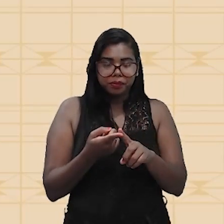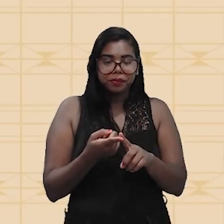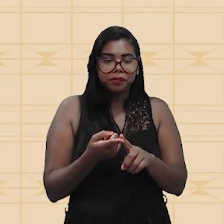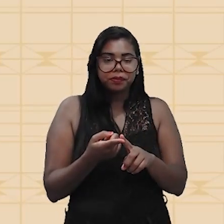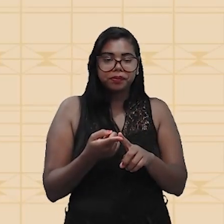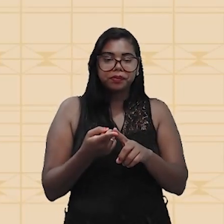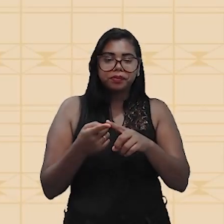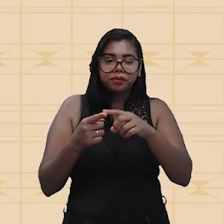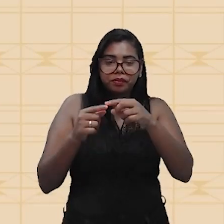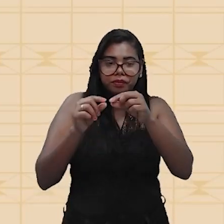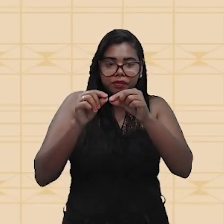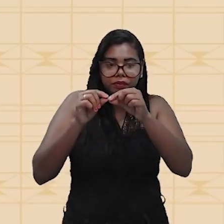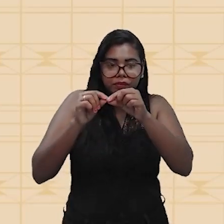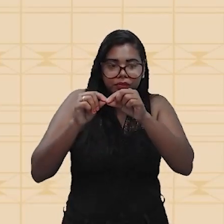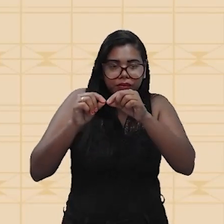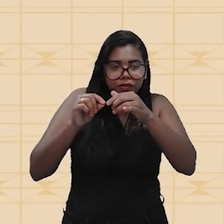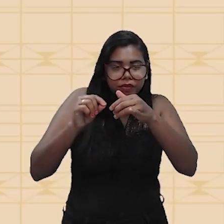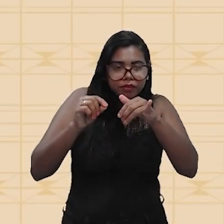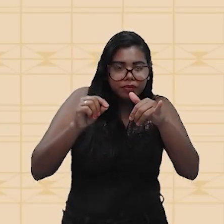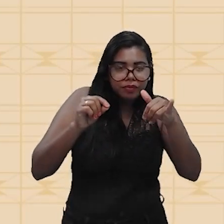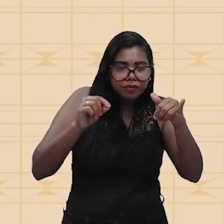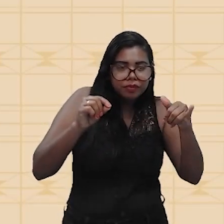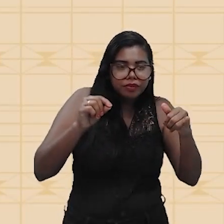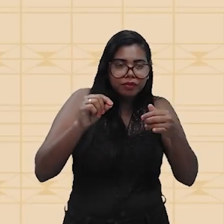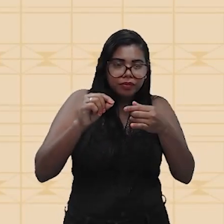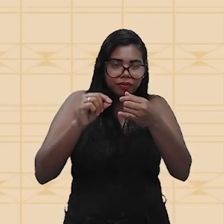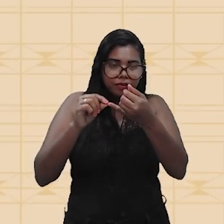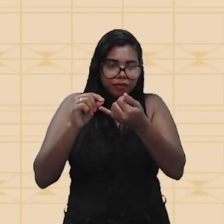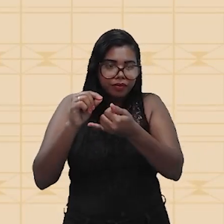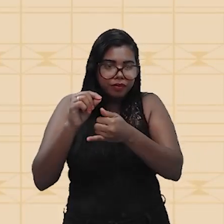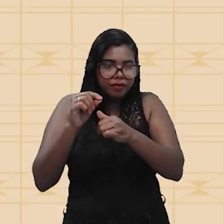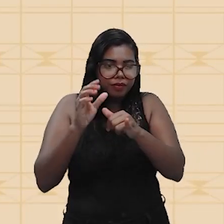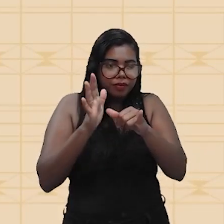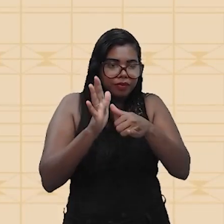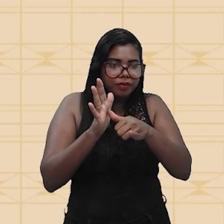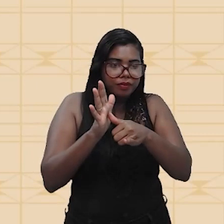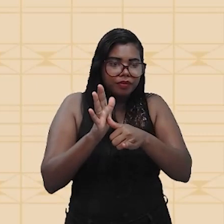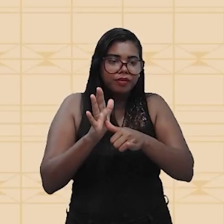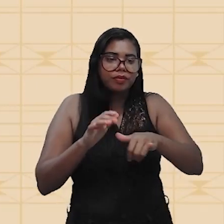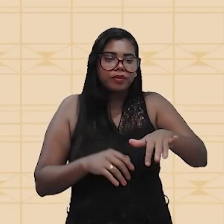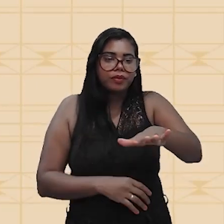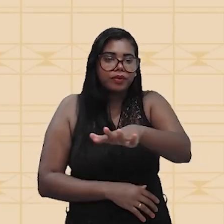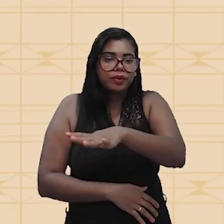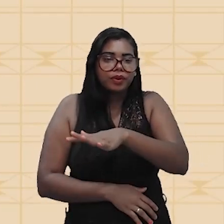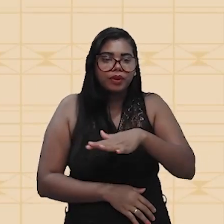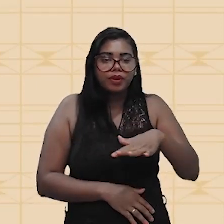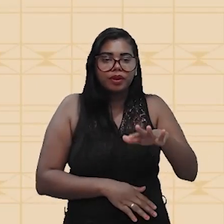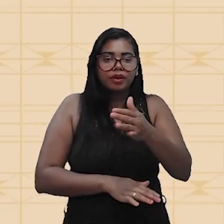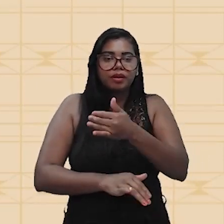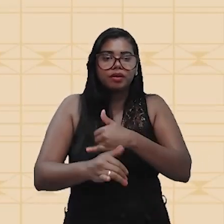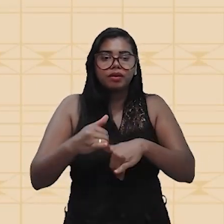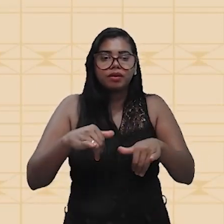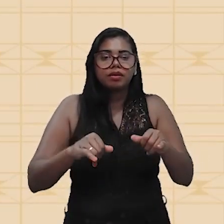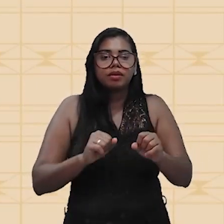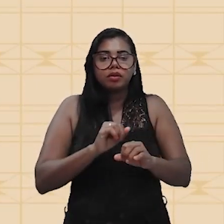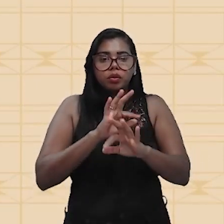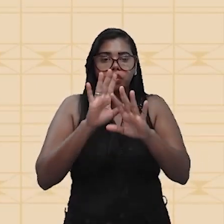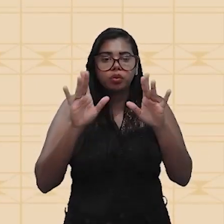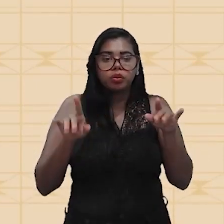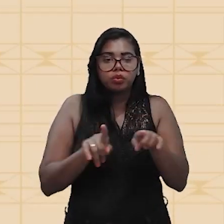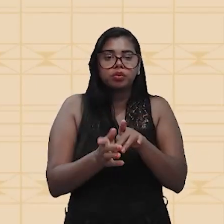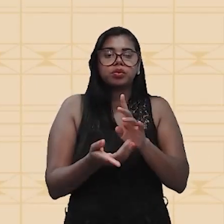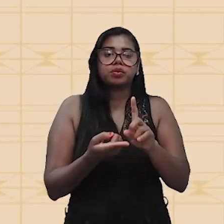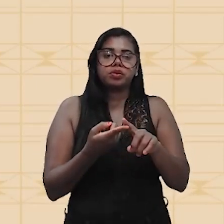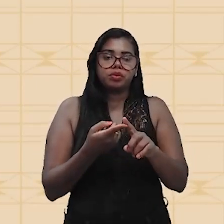passagem da corrente elétrica por um fio condutor gera campo magnético. Pode ser o efeito luminoso, que é a passagem da corrente